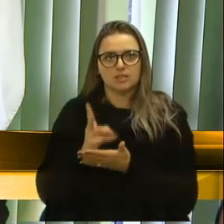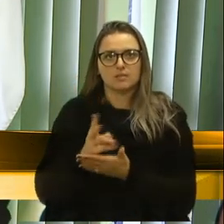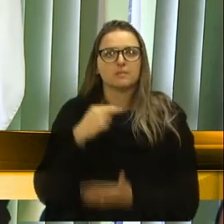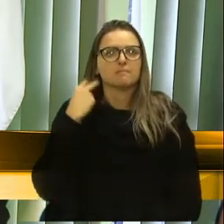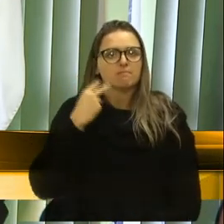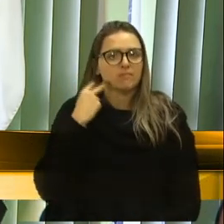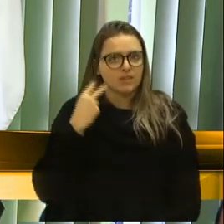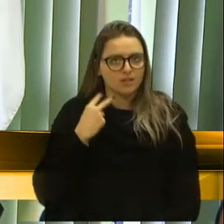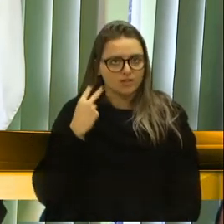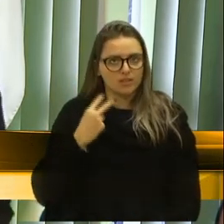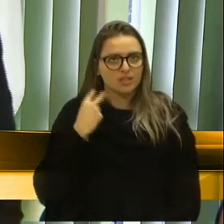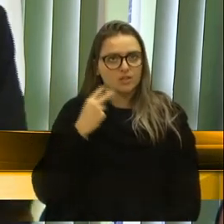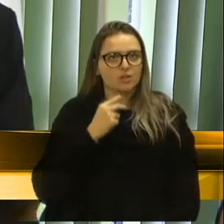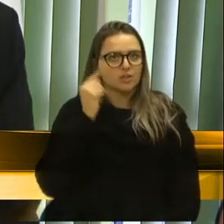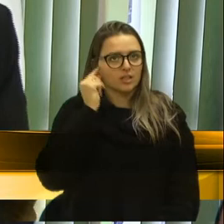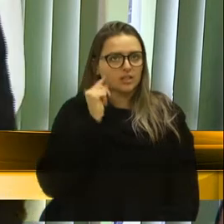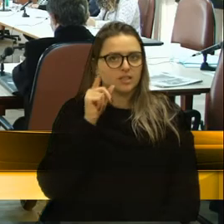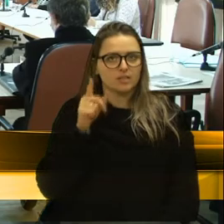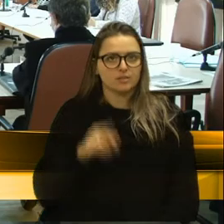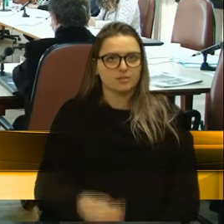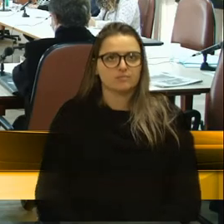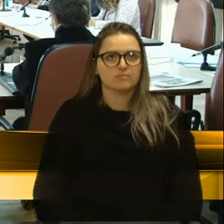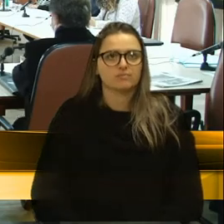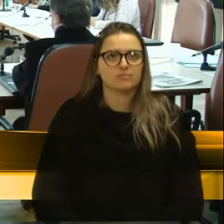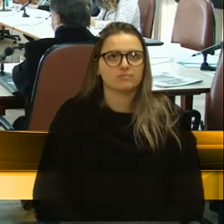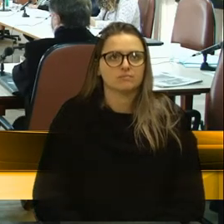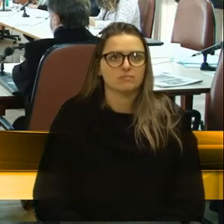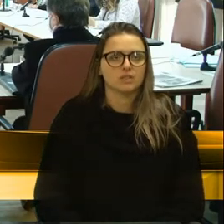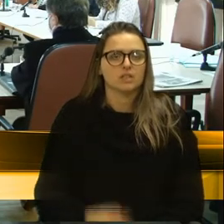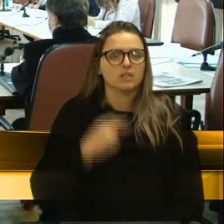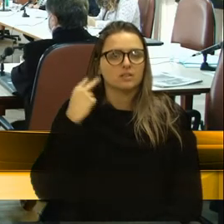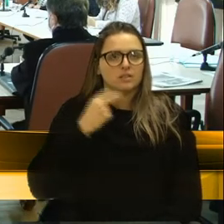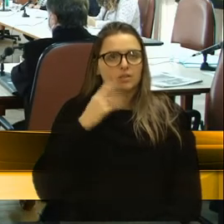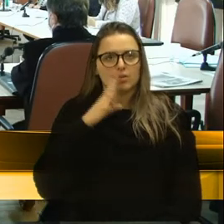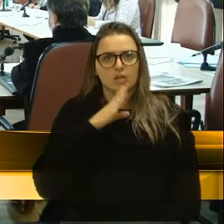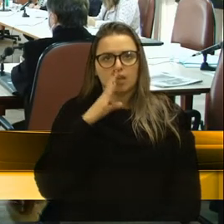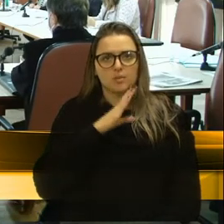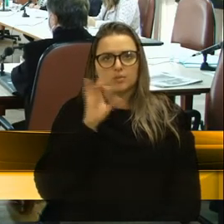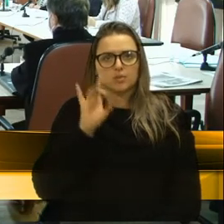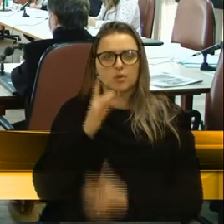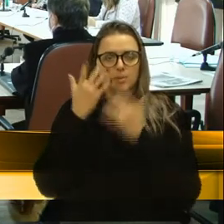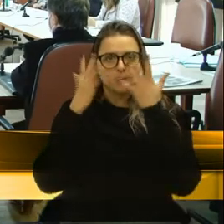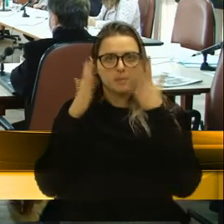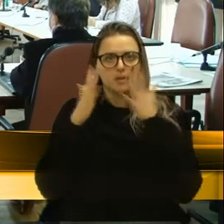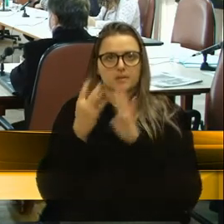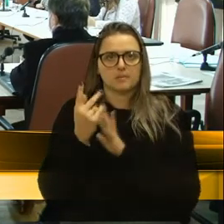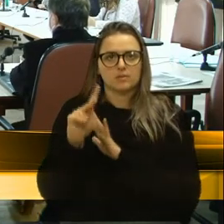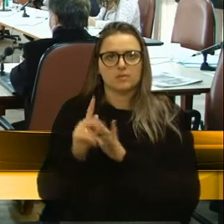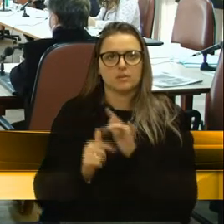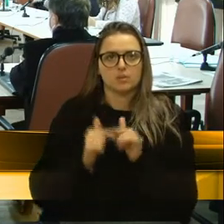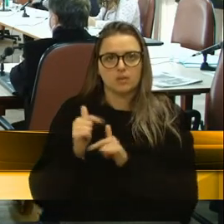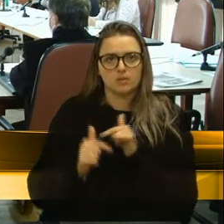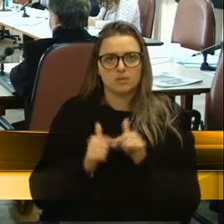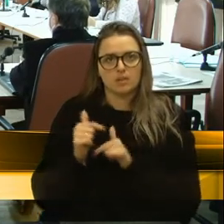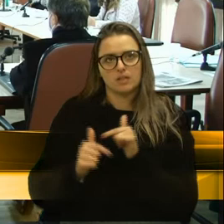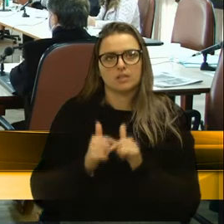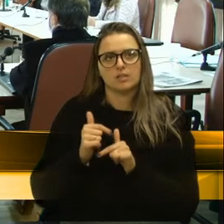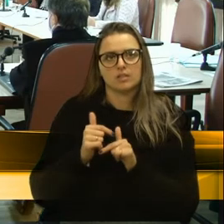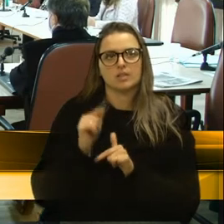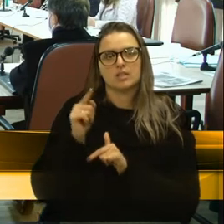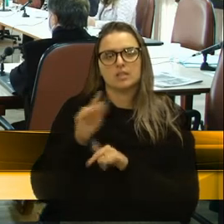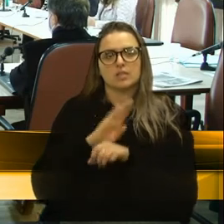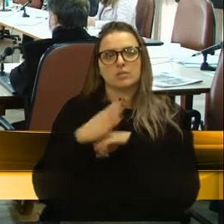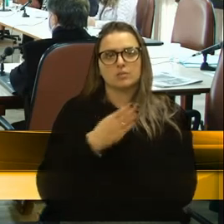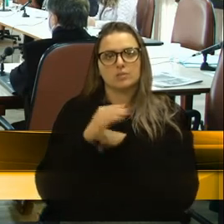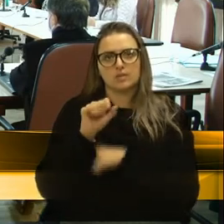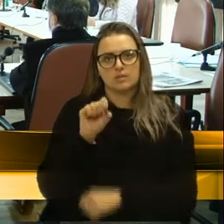Arlindo Bandeira. Vereador Xuxa, vem lá, só para apenas parabenizar o seu trabalho lá no Serrano,